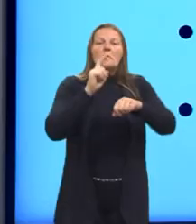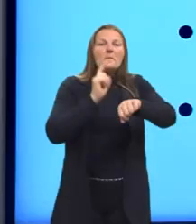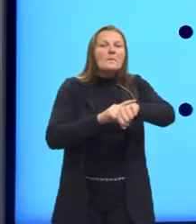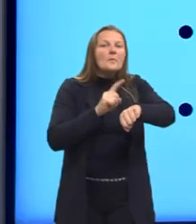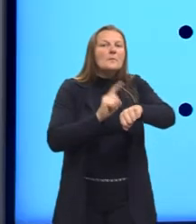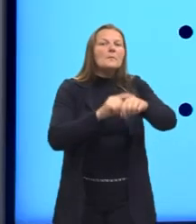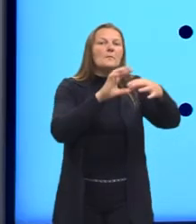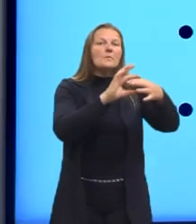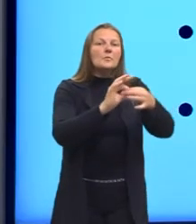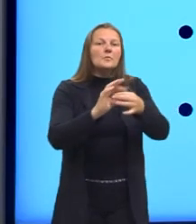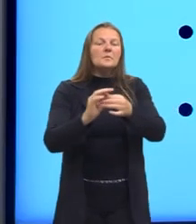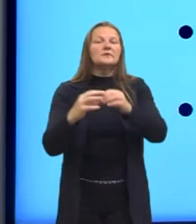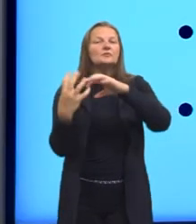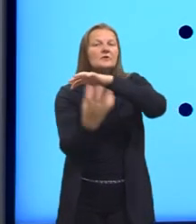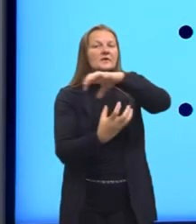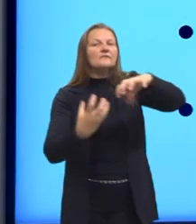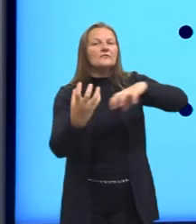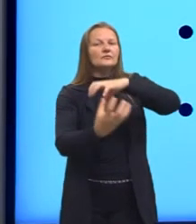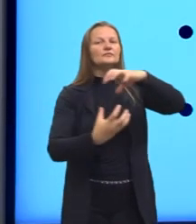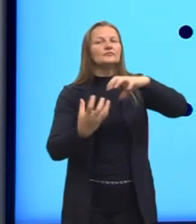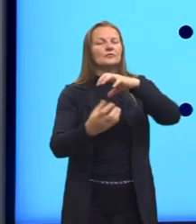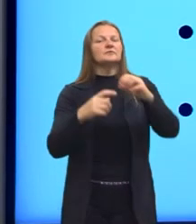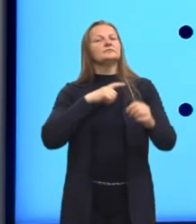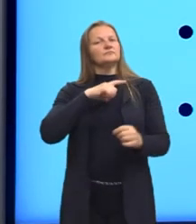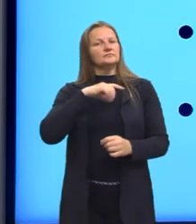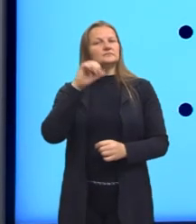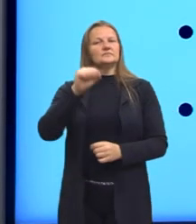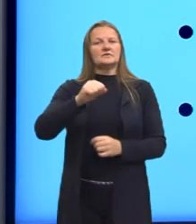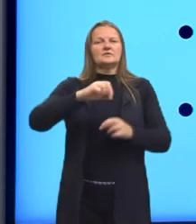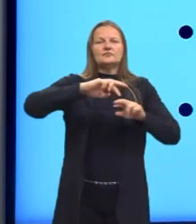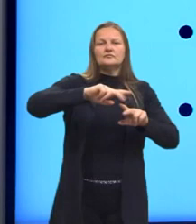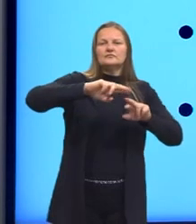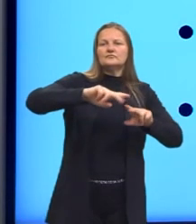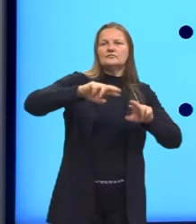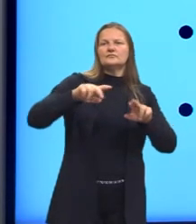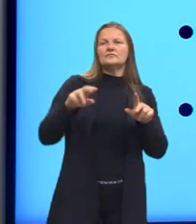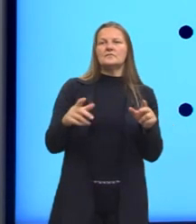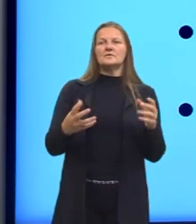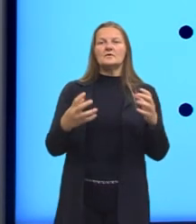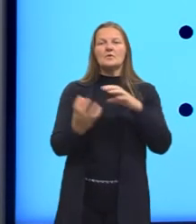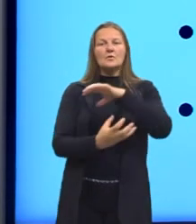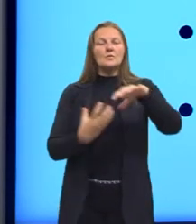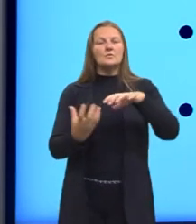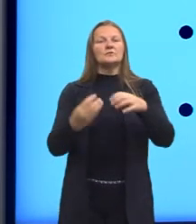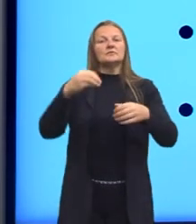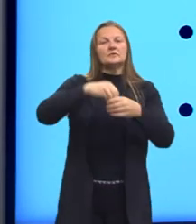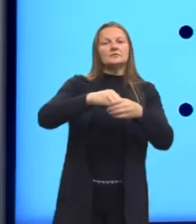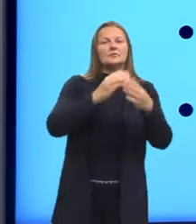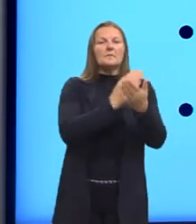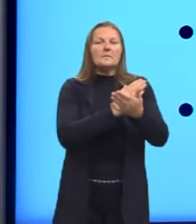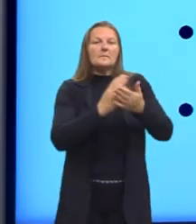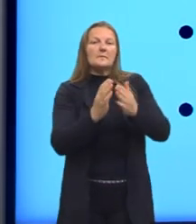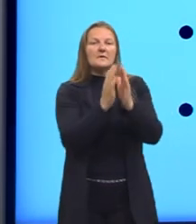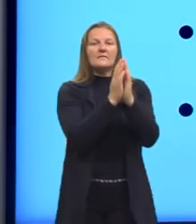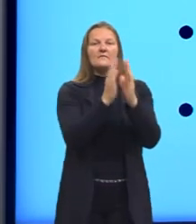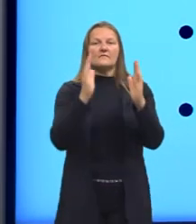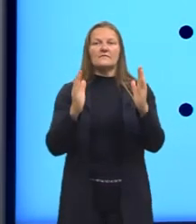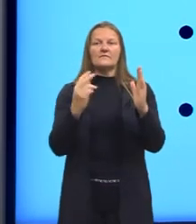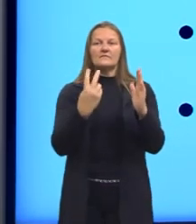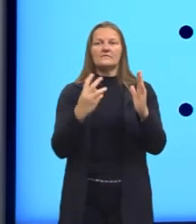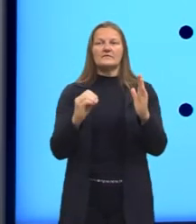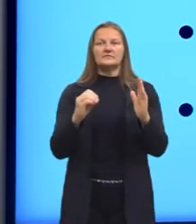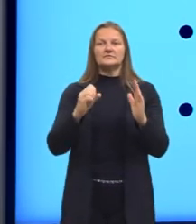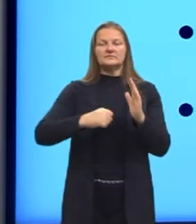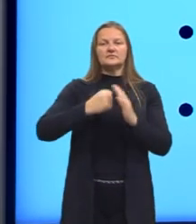onde temos pequenas revoluções, porque temos várias acontecendo ali, dentro desses primeiros 20 anos. Sem contar